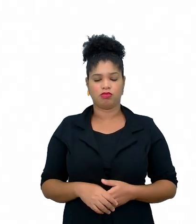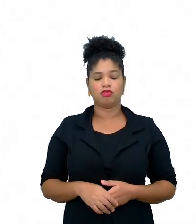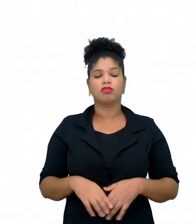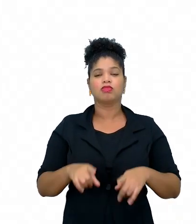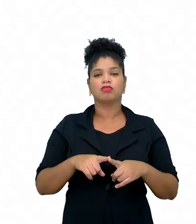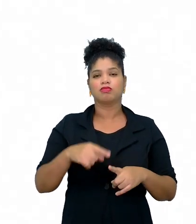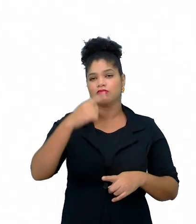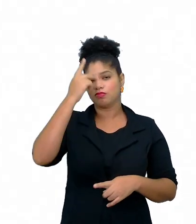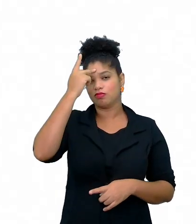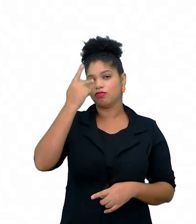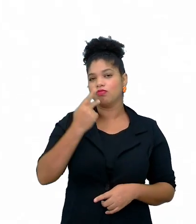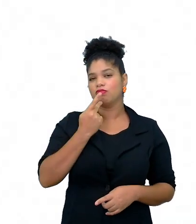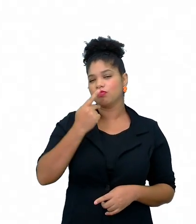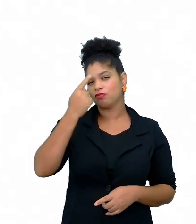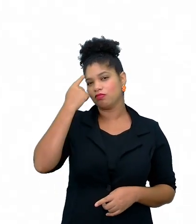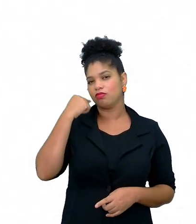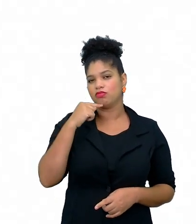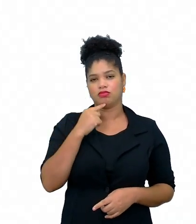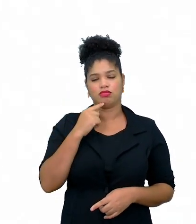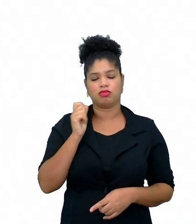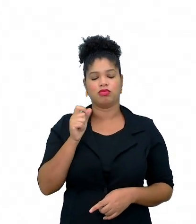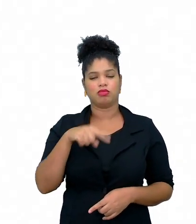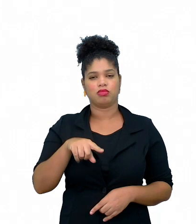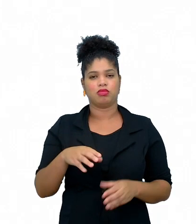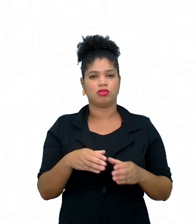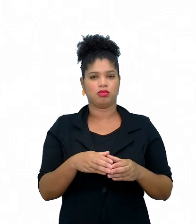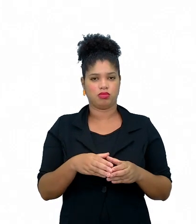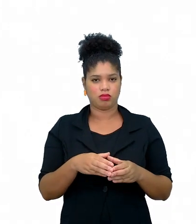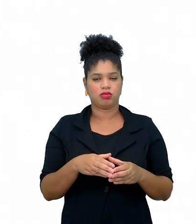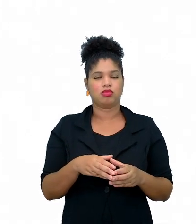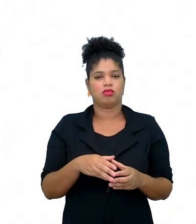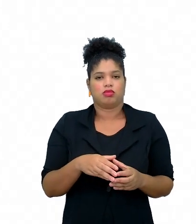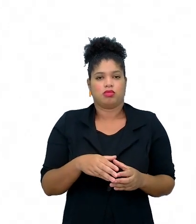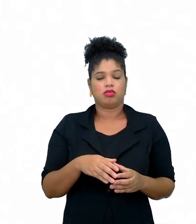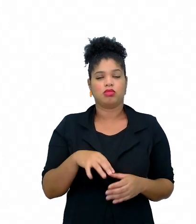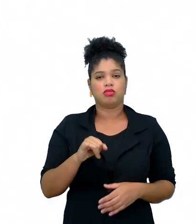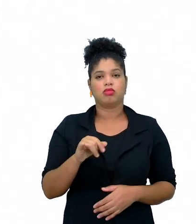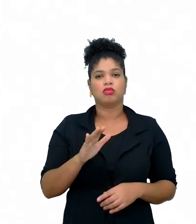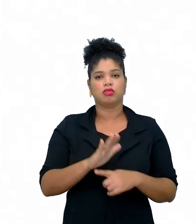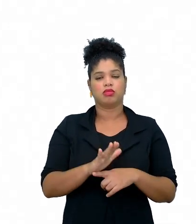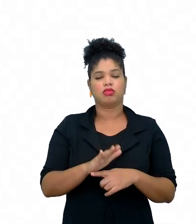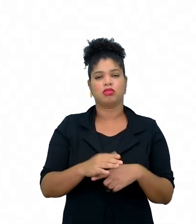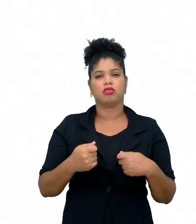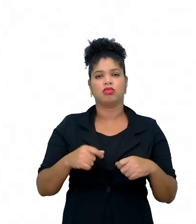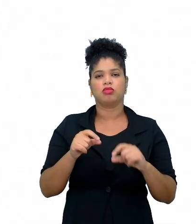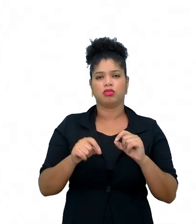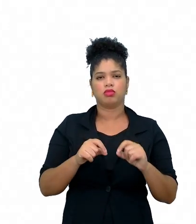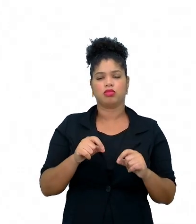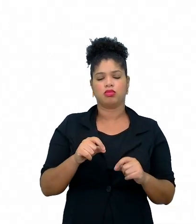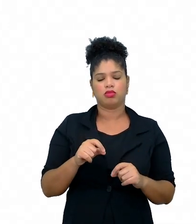personalização, né, de orientar estudantes que precisam de ajuda em cada estação, né.